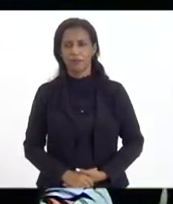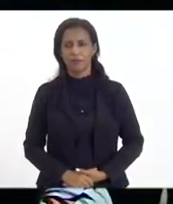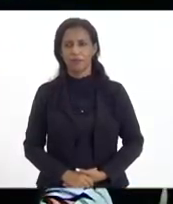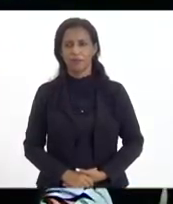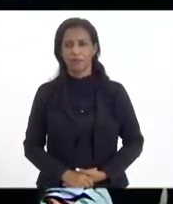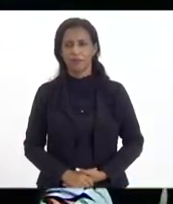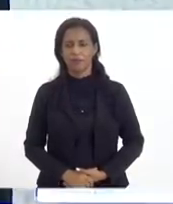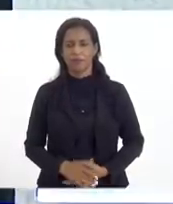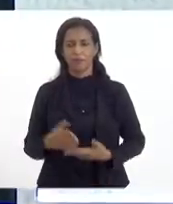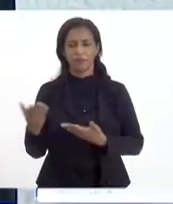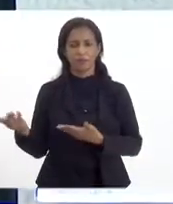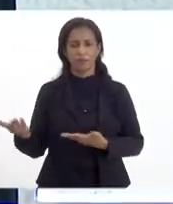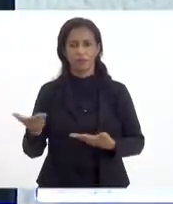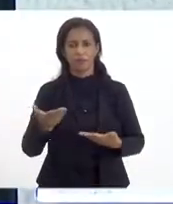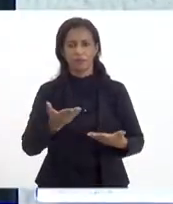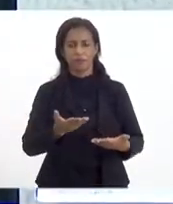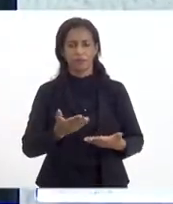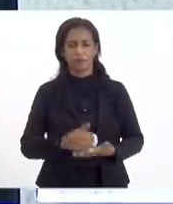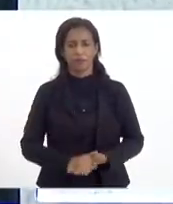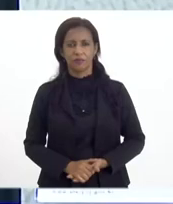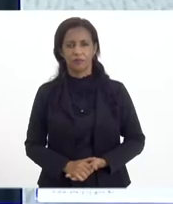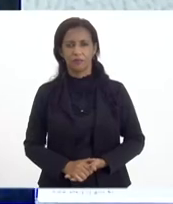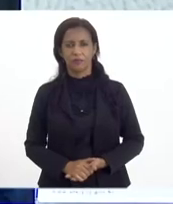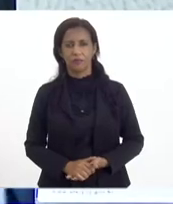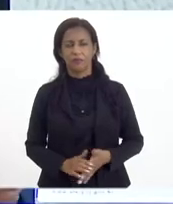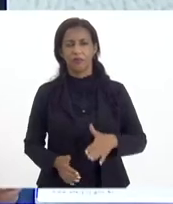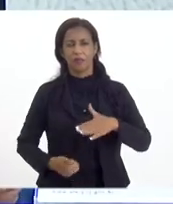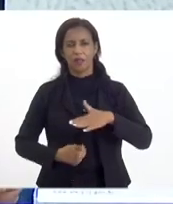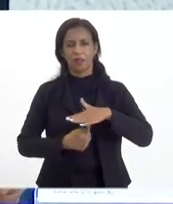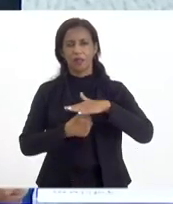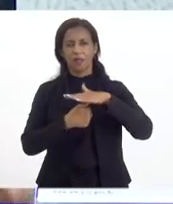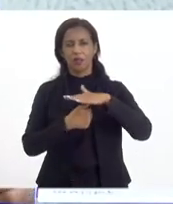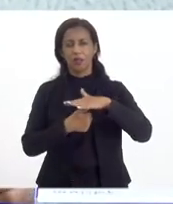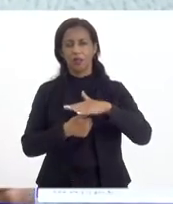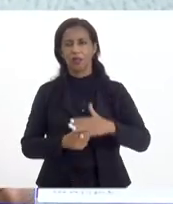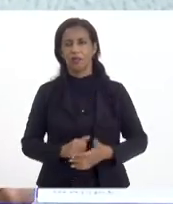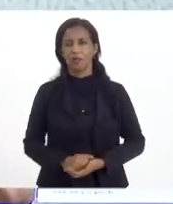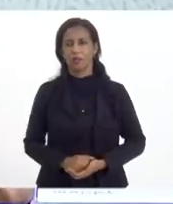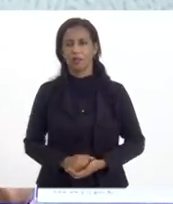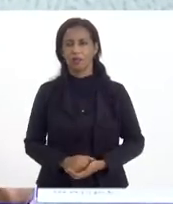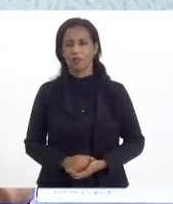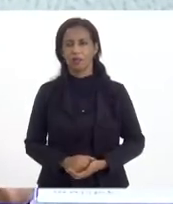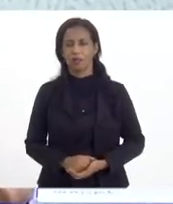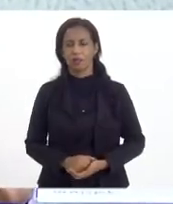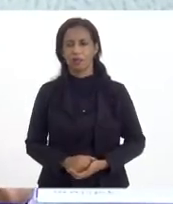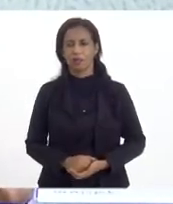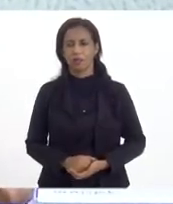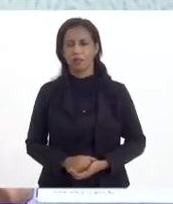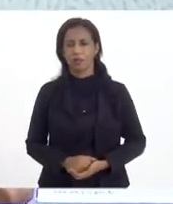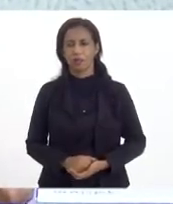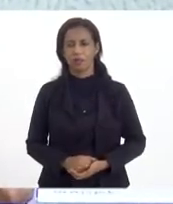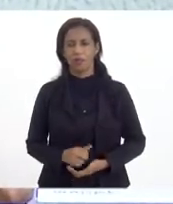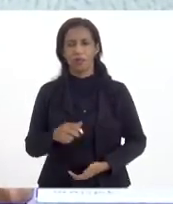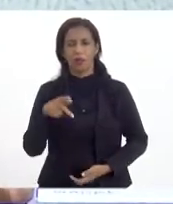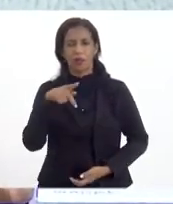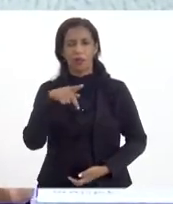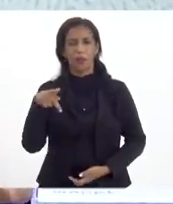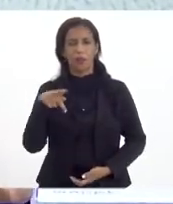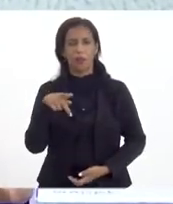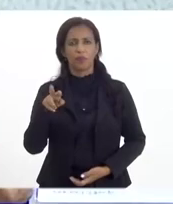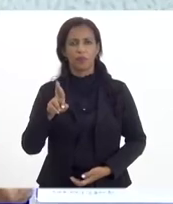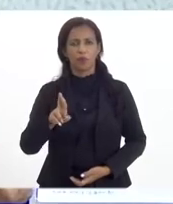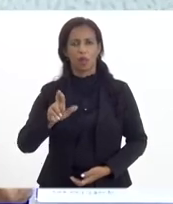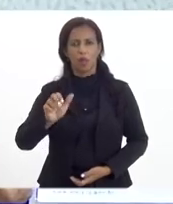Com a palavra o nosso reitor do Instituto Federal do Rio de Janeiro, professor Rafael Almada,